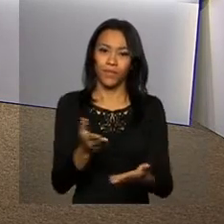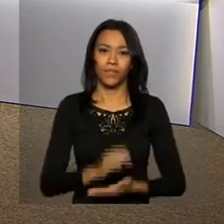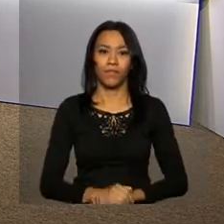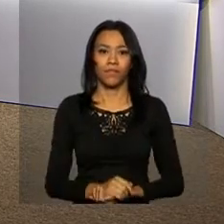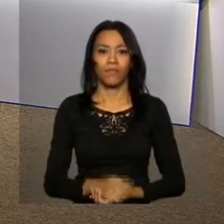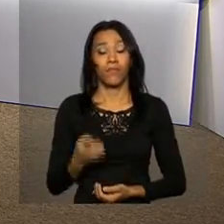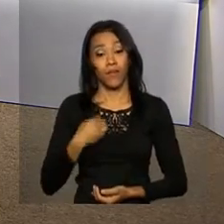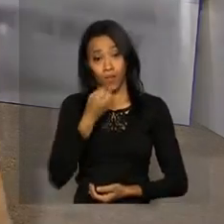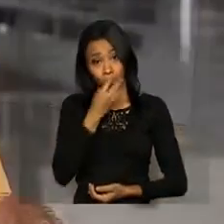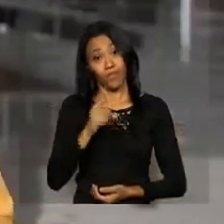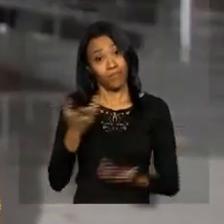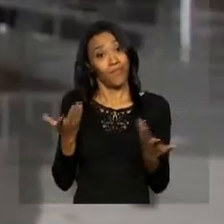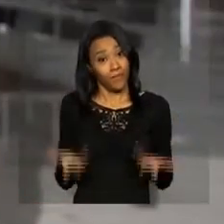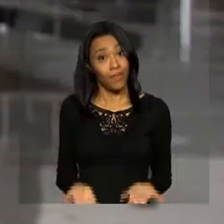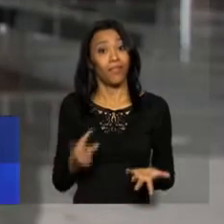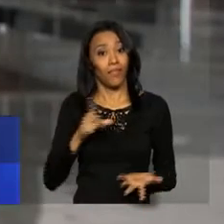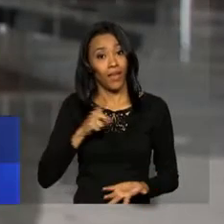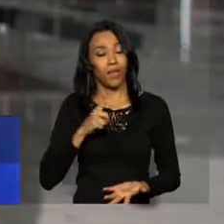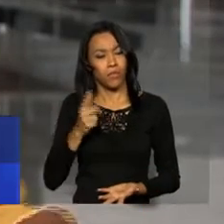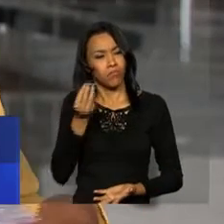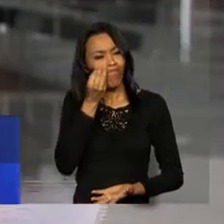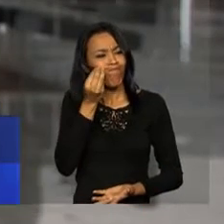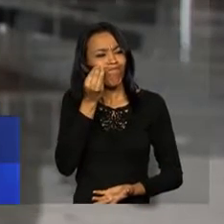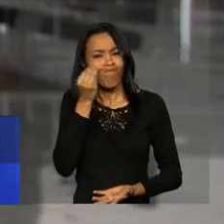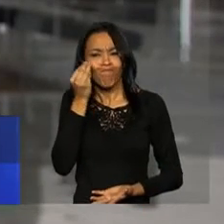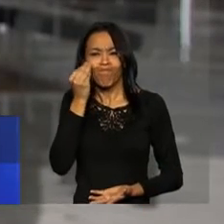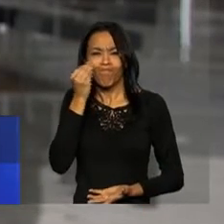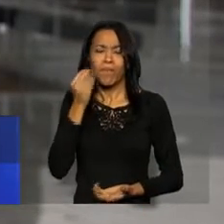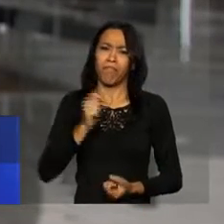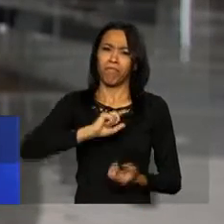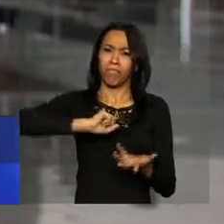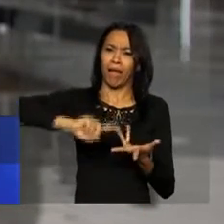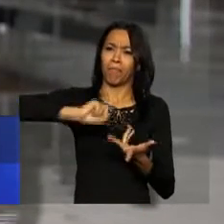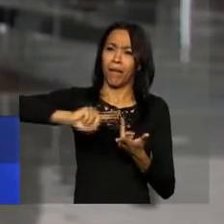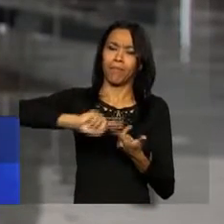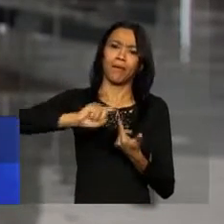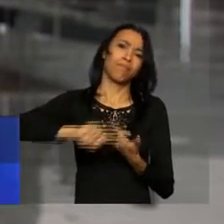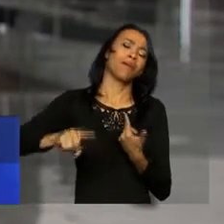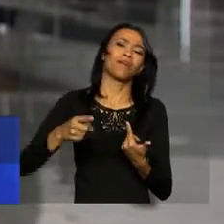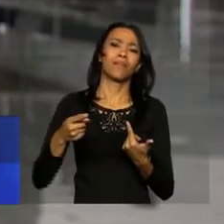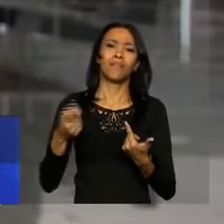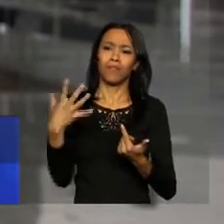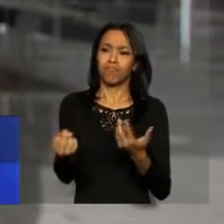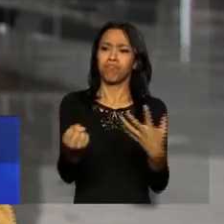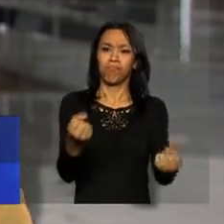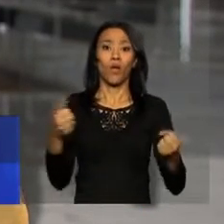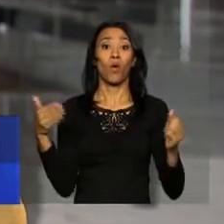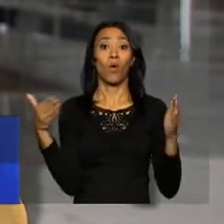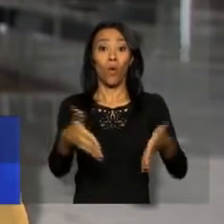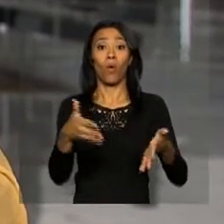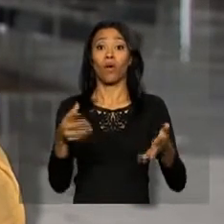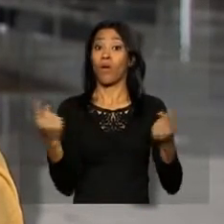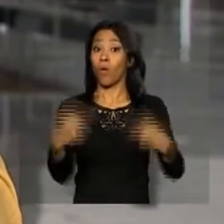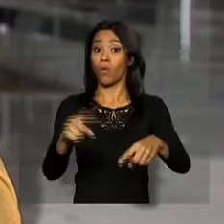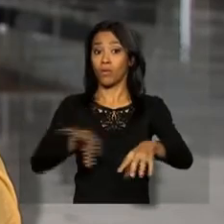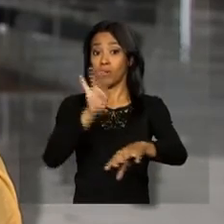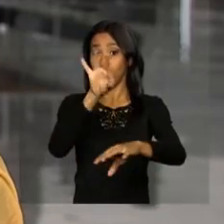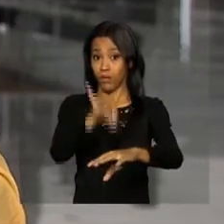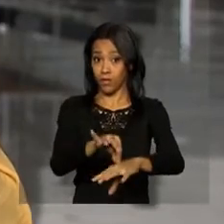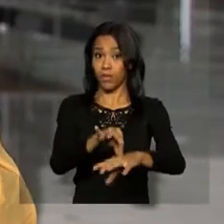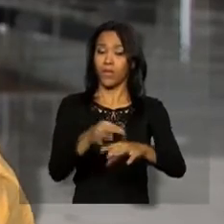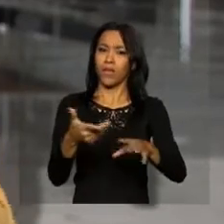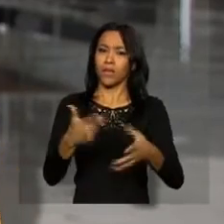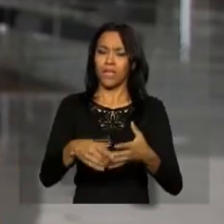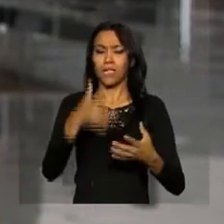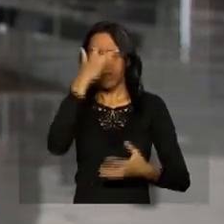Bom dia, Jaime. Pois é, a gente tem acompanhado cada vez mais setores engajados no combate ao Aedes aegypti. Antes de falar dessa ação